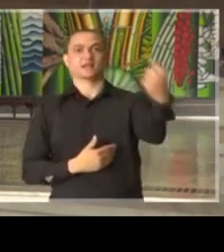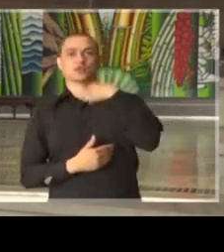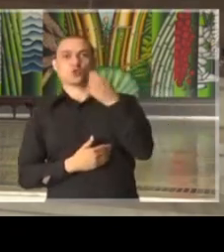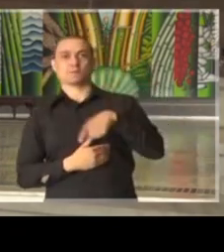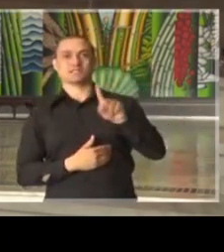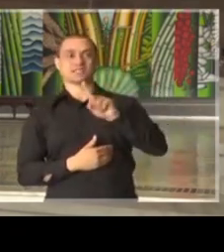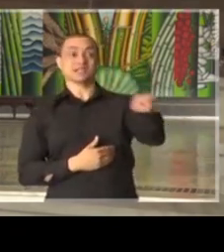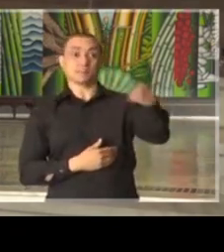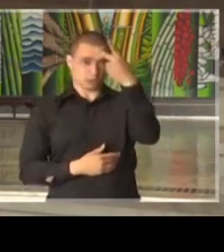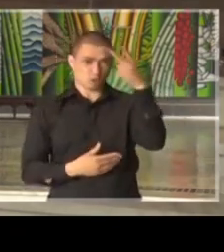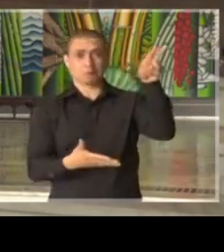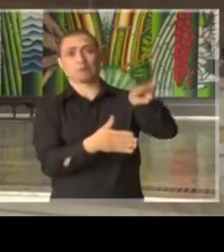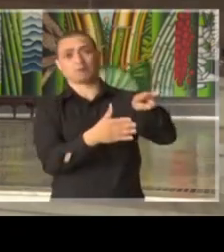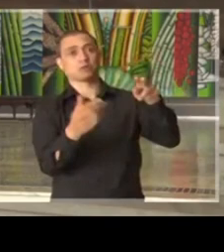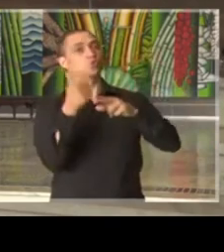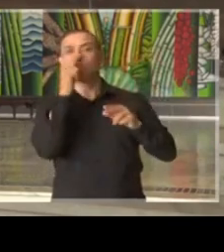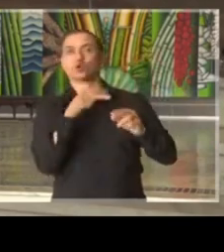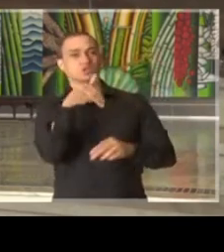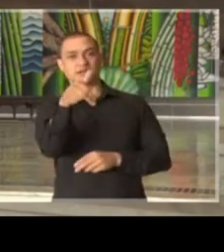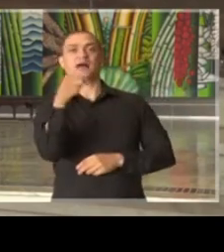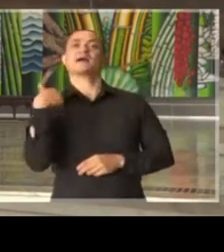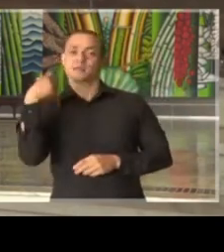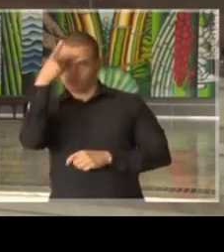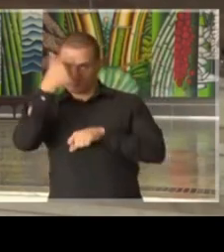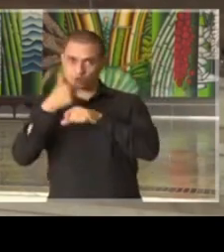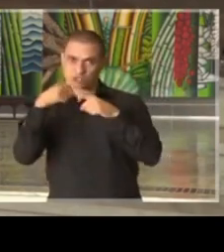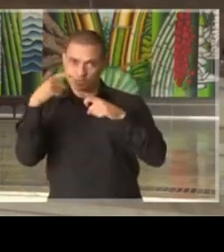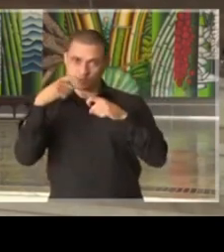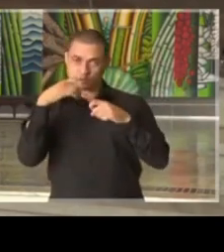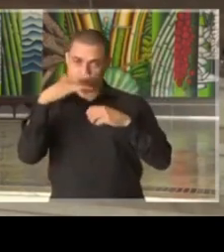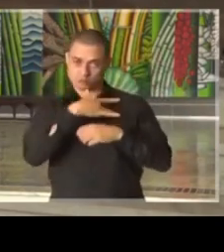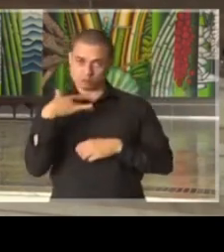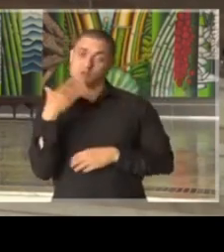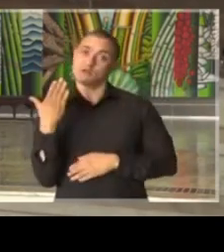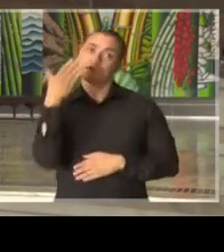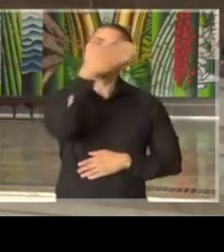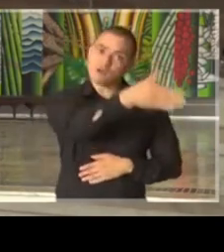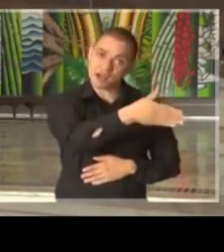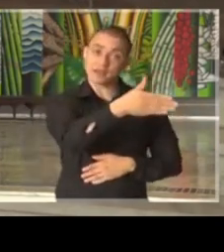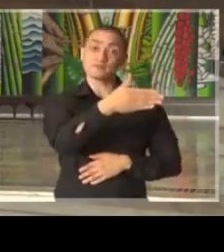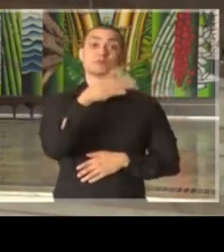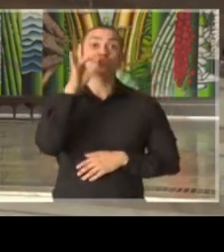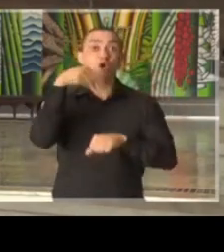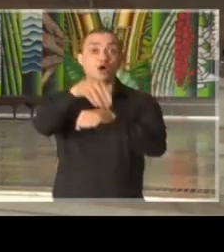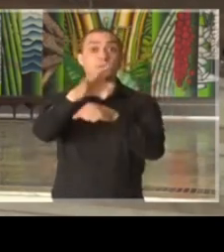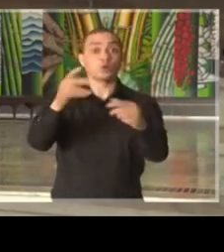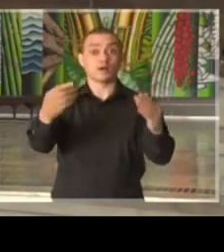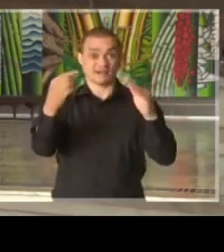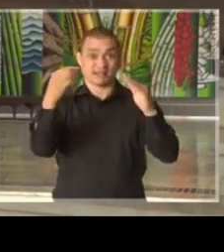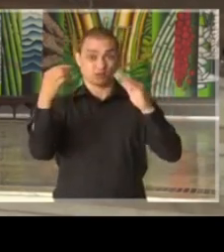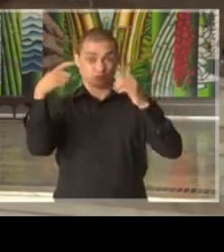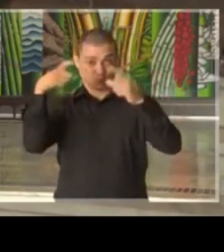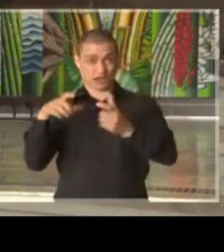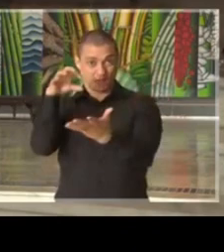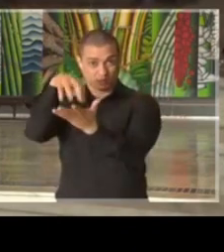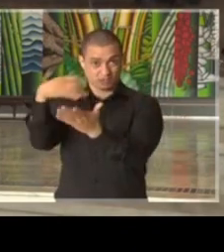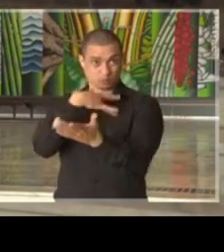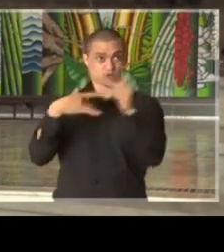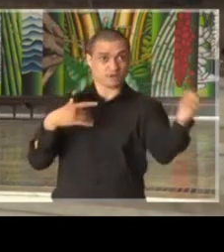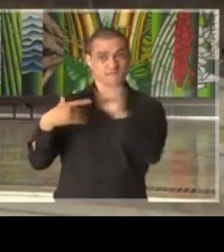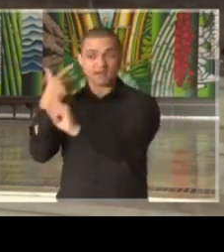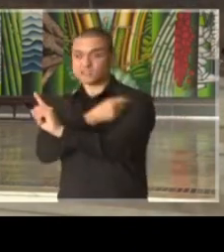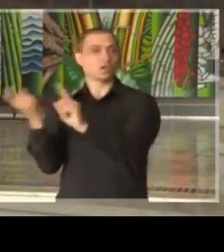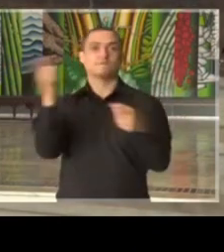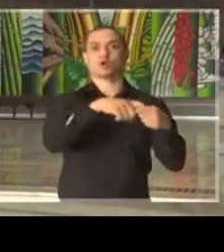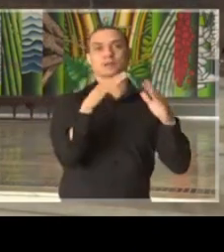se deslocar. Estão recebendo toda a orientação no sentido de que vão até a unidade e voltem para casa. Há também um envolvimento muito